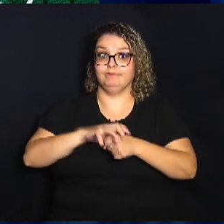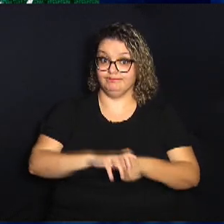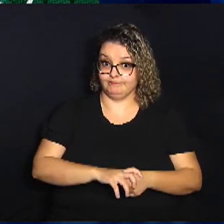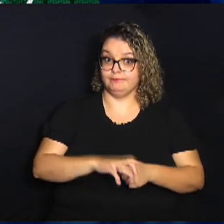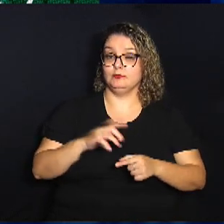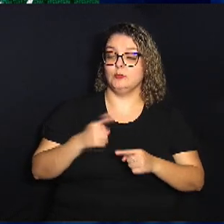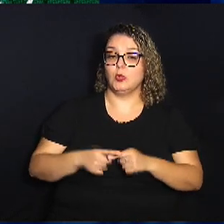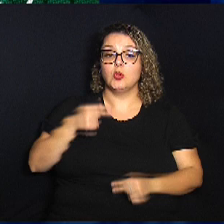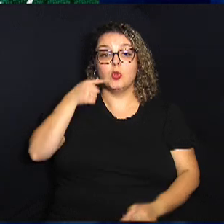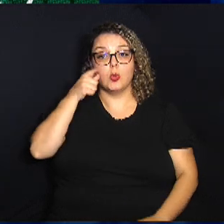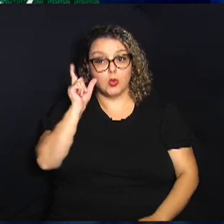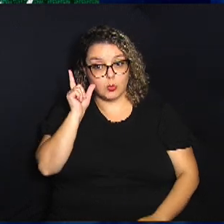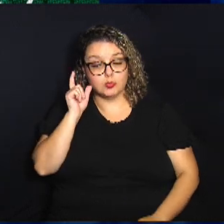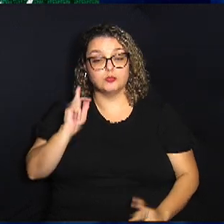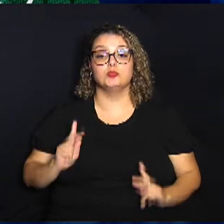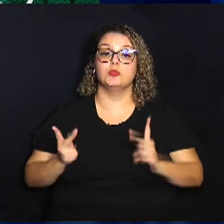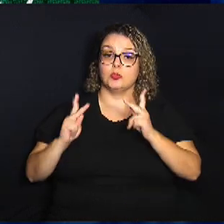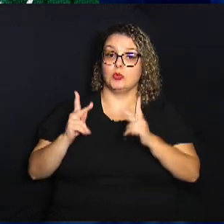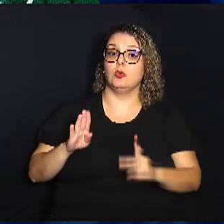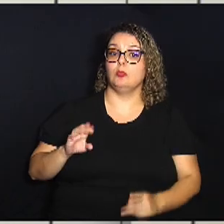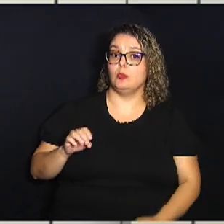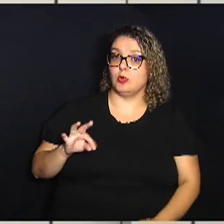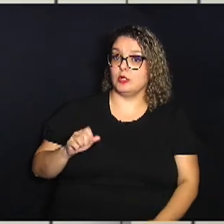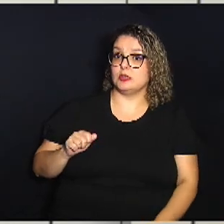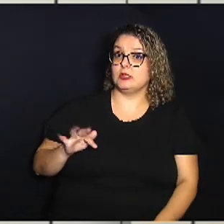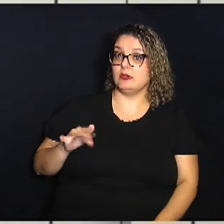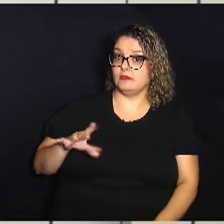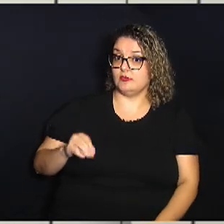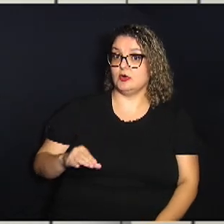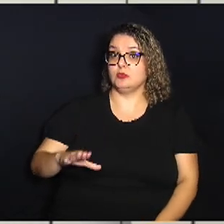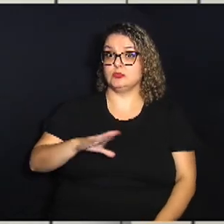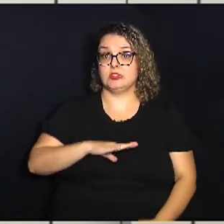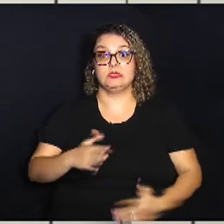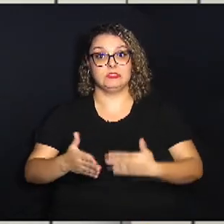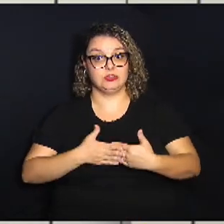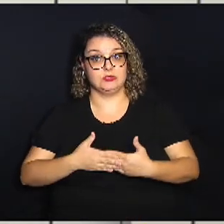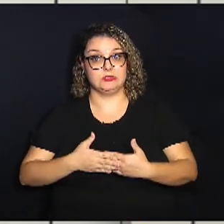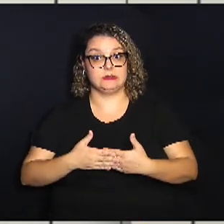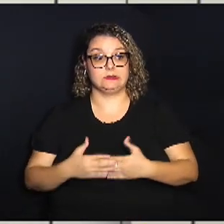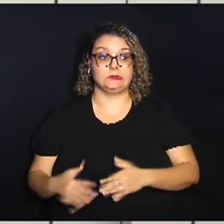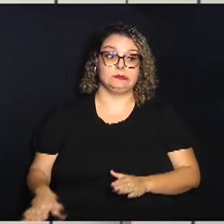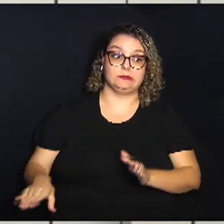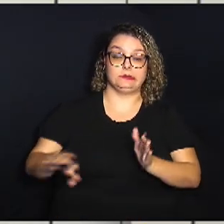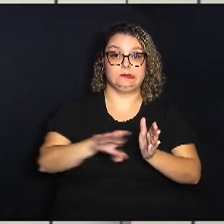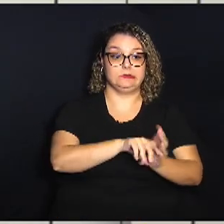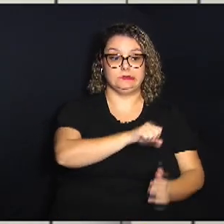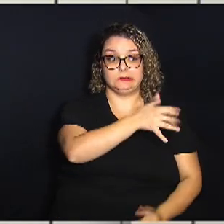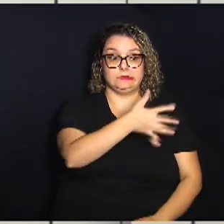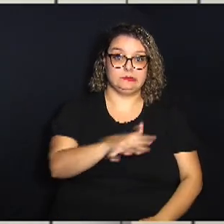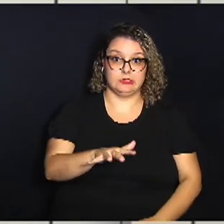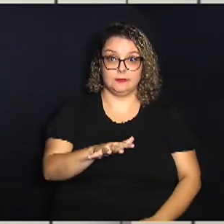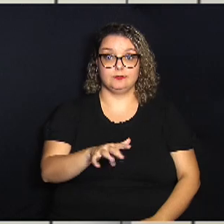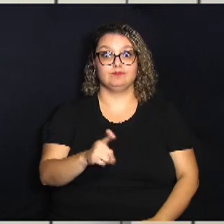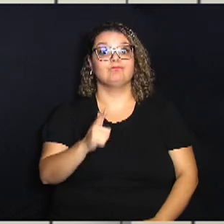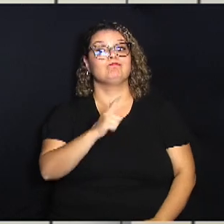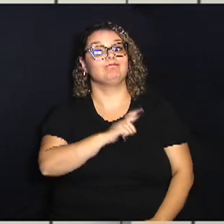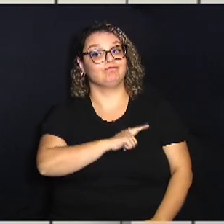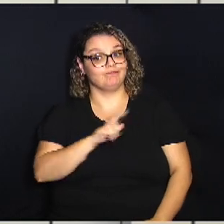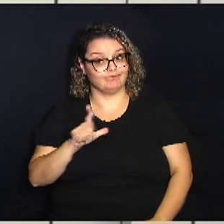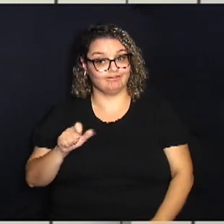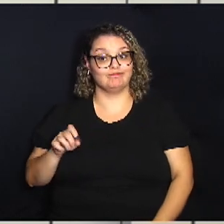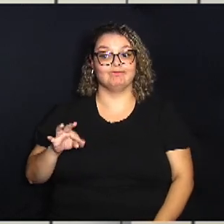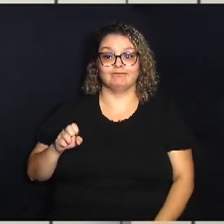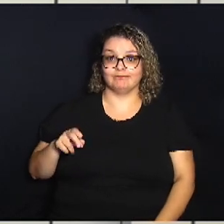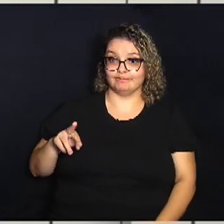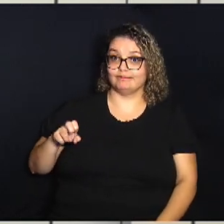ontem com a vitória do Botafogo de Ribeirão Preto para cima do Santos o Guarani é o lanterna da Série